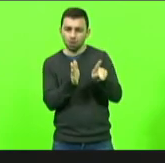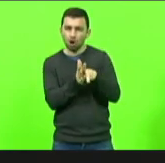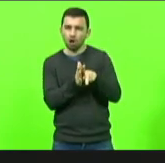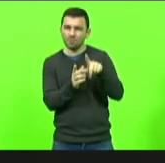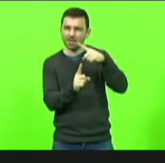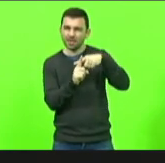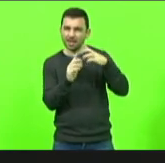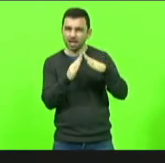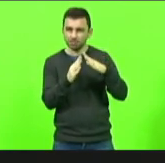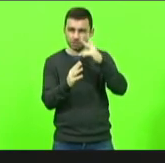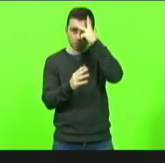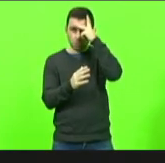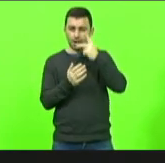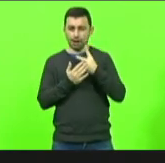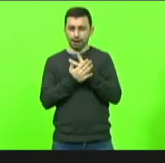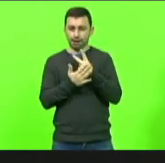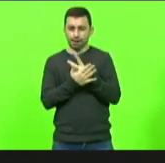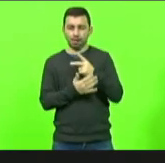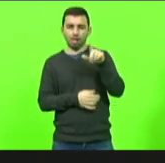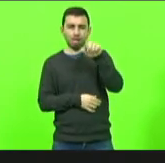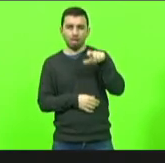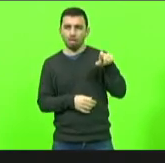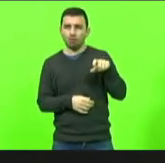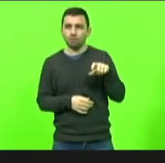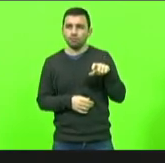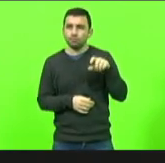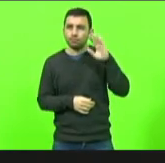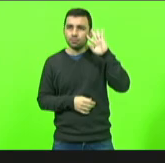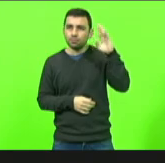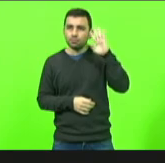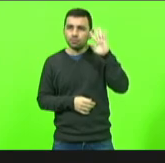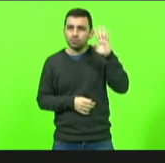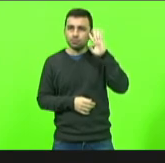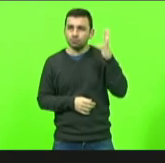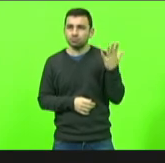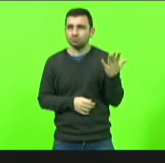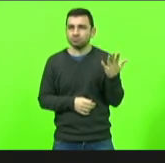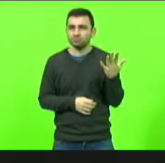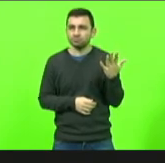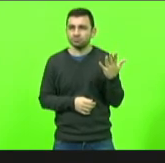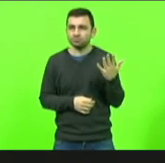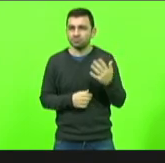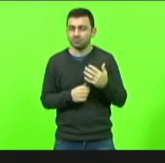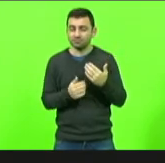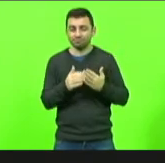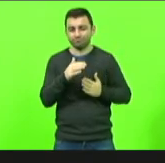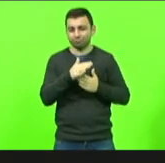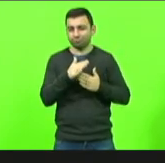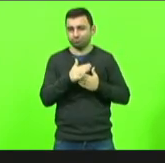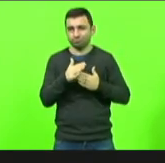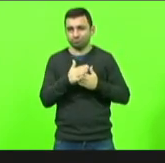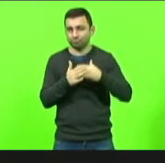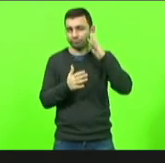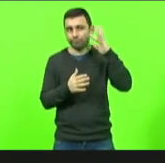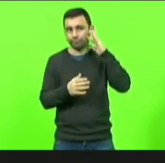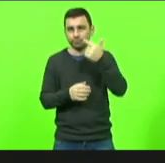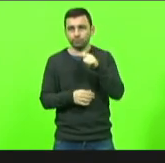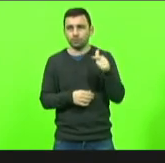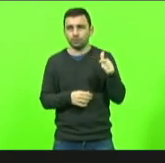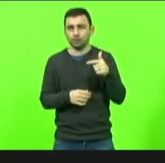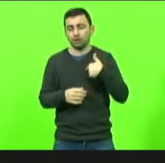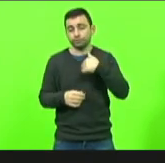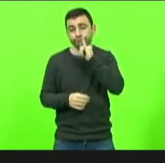delinquentes de razão de capacidade lógica racional muito limitada bom eu lamento